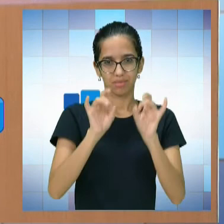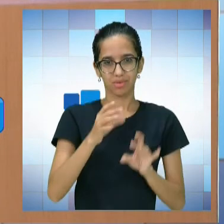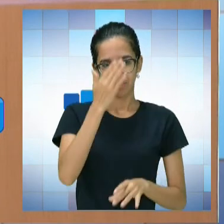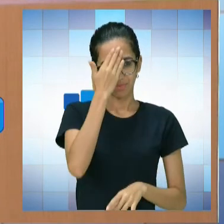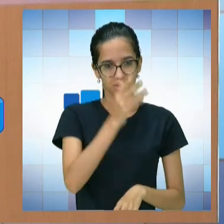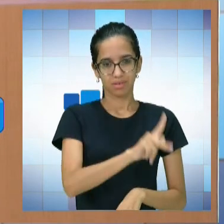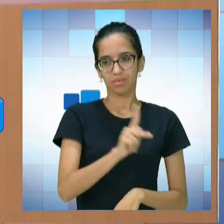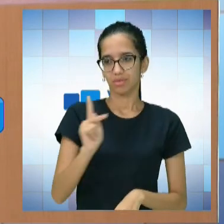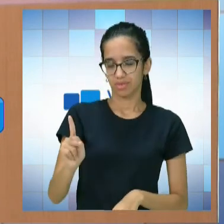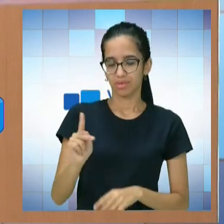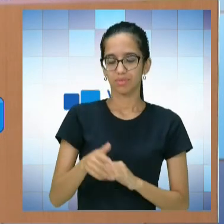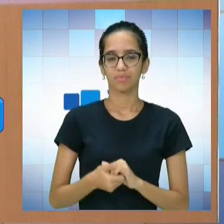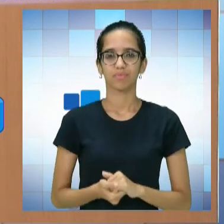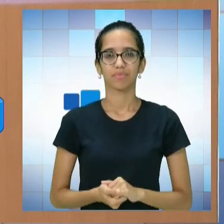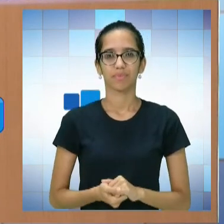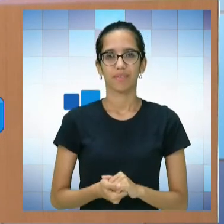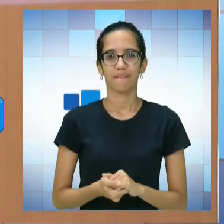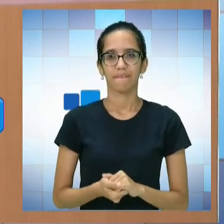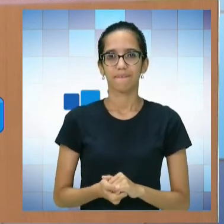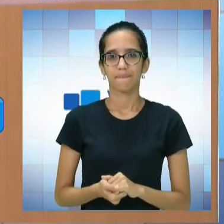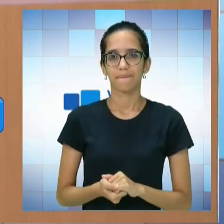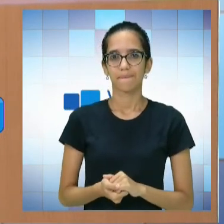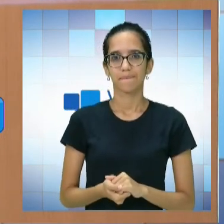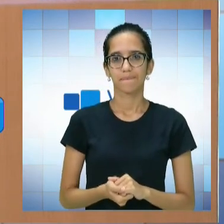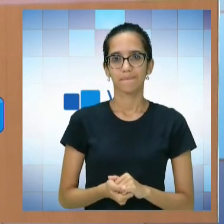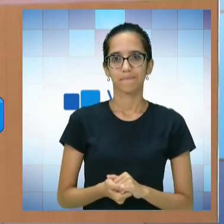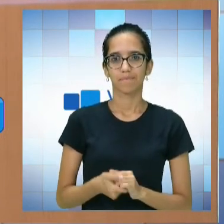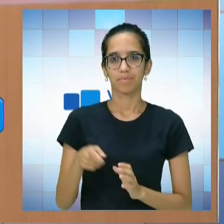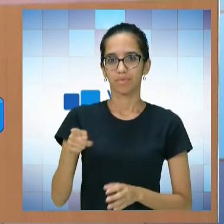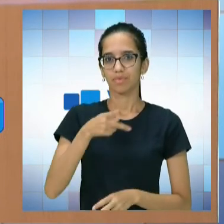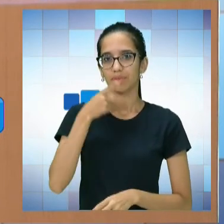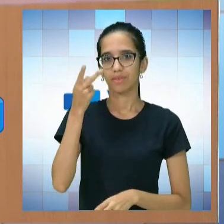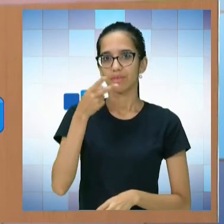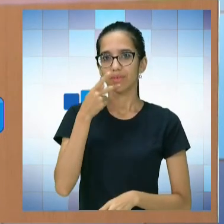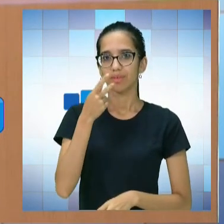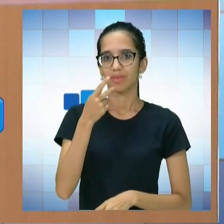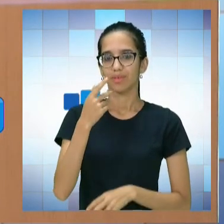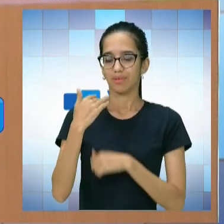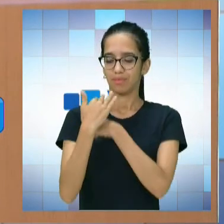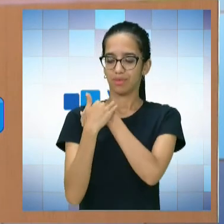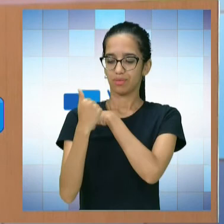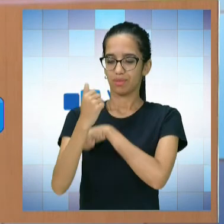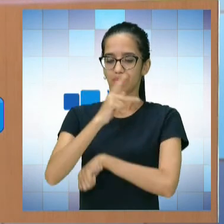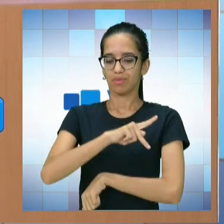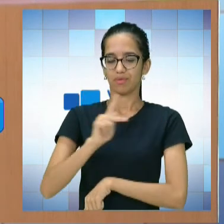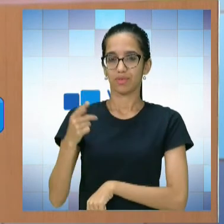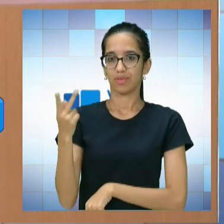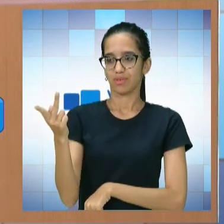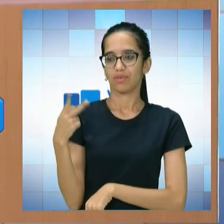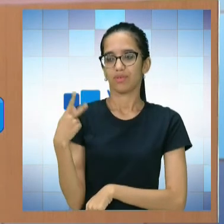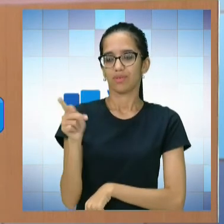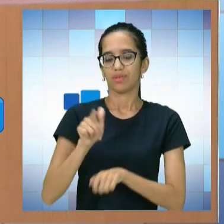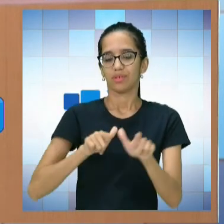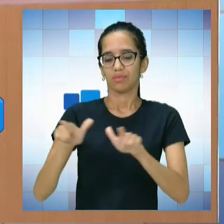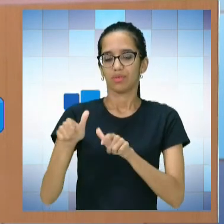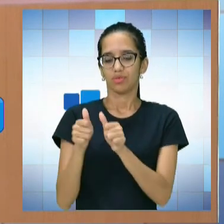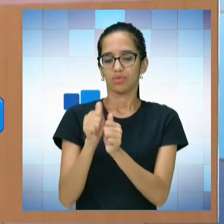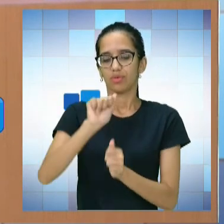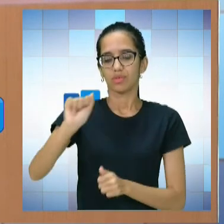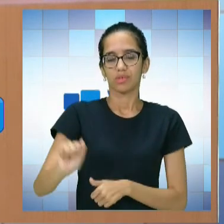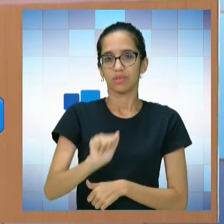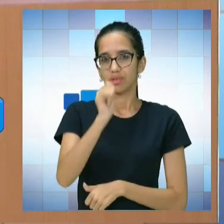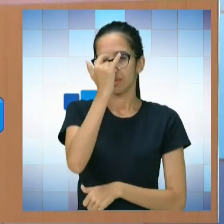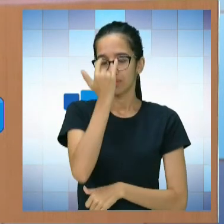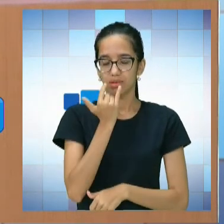obrigado, professor Cristóvão. Bom, ele passou o período todinho aqui da entrevista me chamando de professor. Na realidade, nós trabalhamos juntos na Associação dos